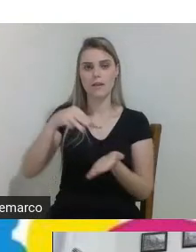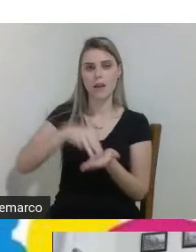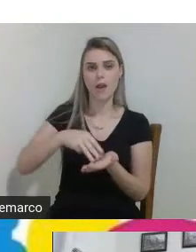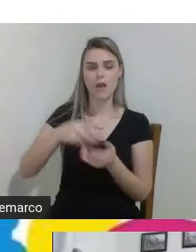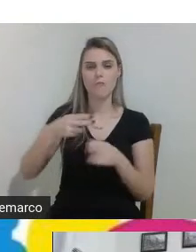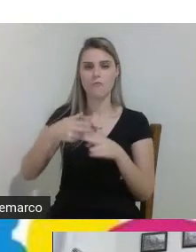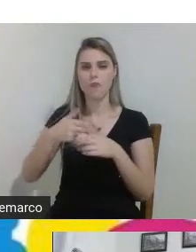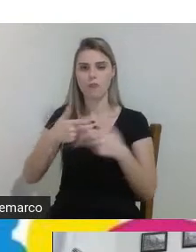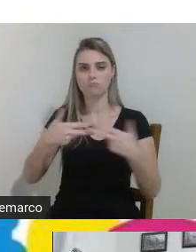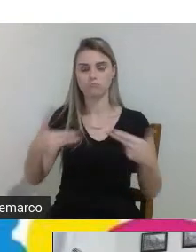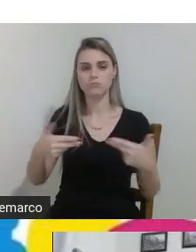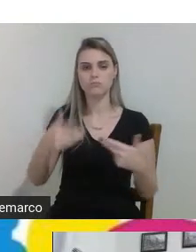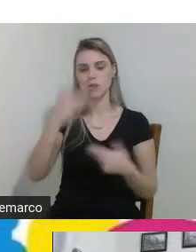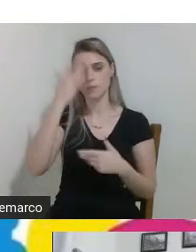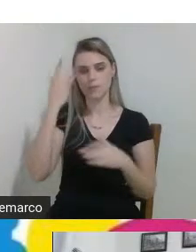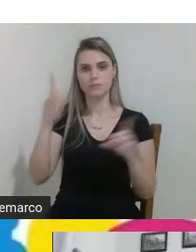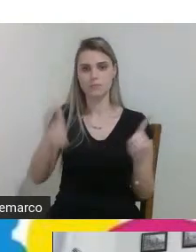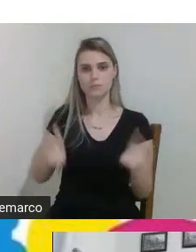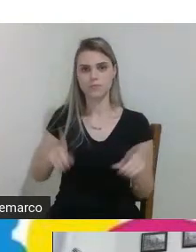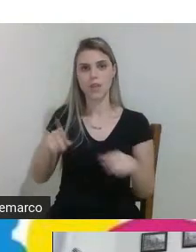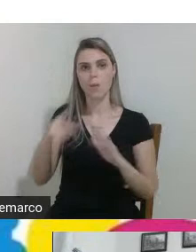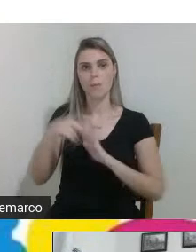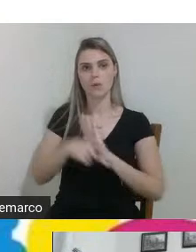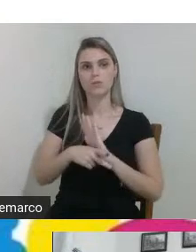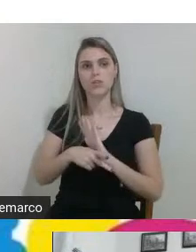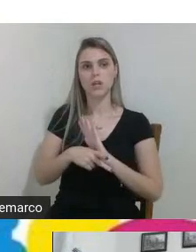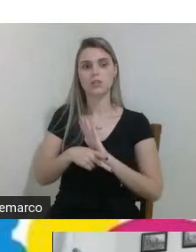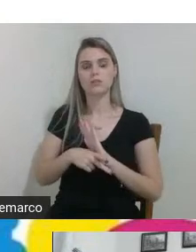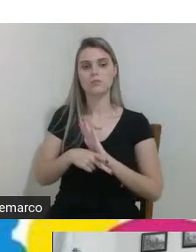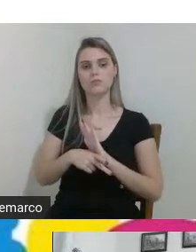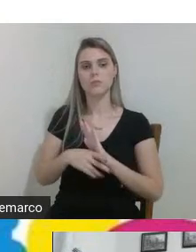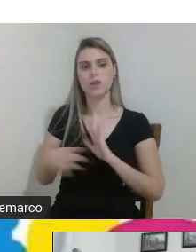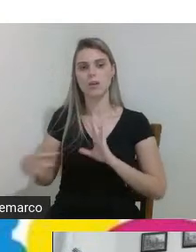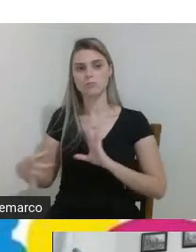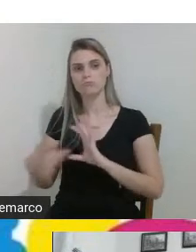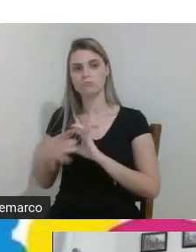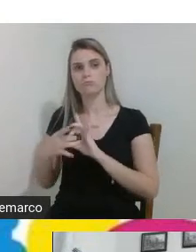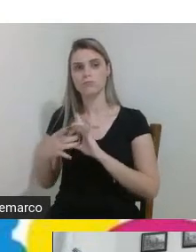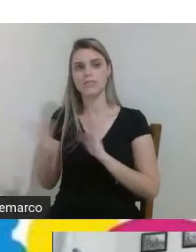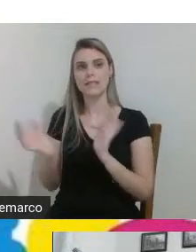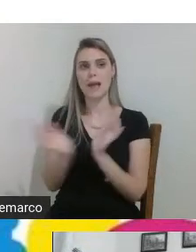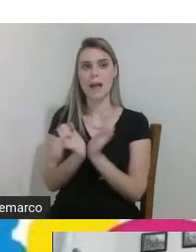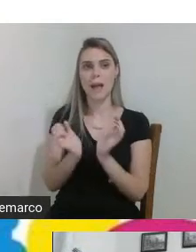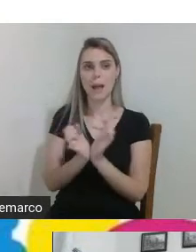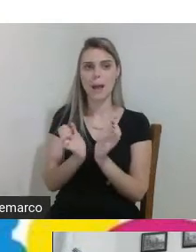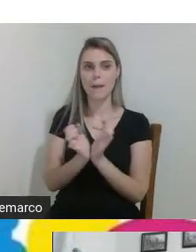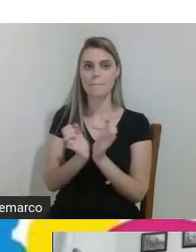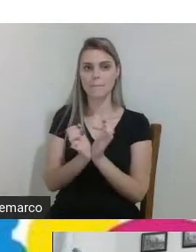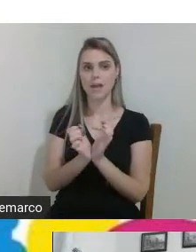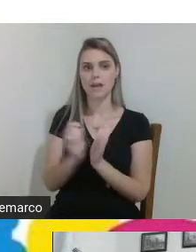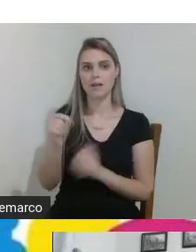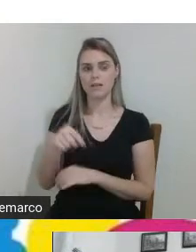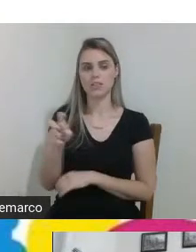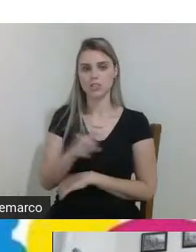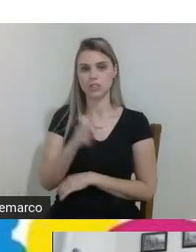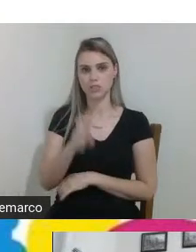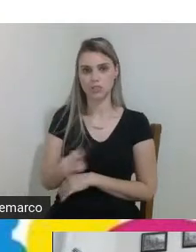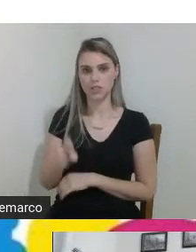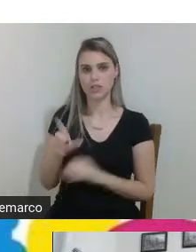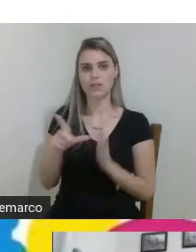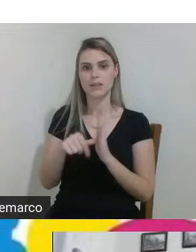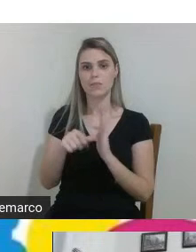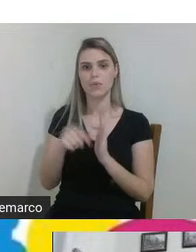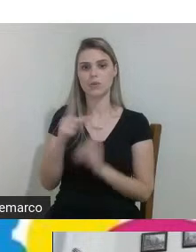esse projeto foi uma parceria com a instituição APAI aqui nossa vizinha APAI Xancherê depois o professor